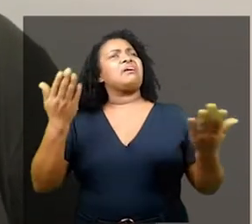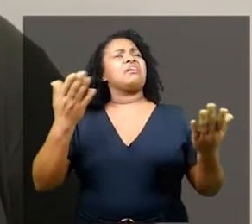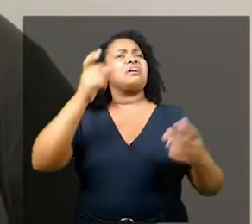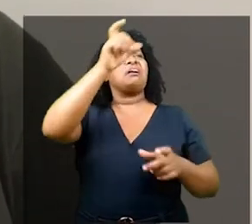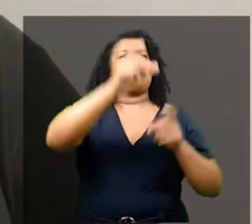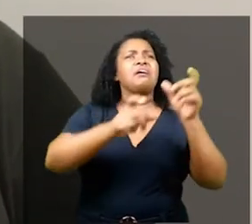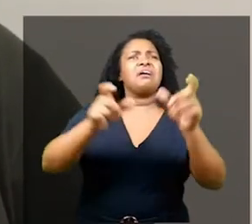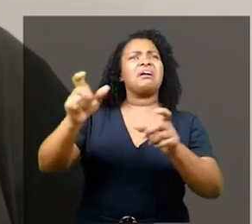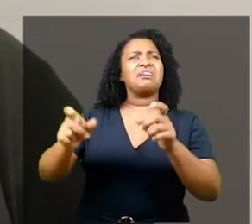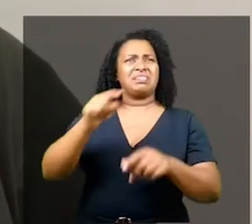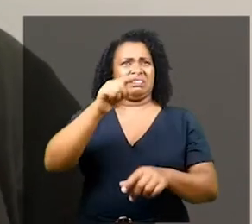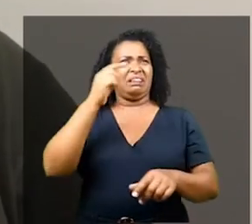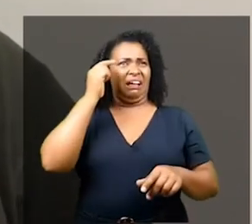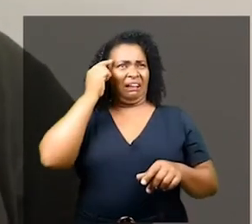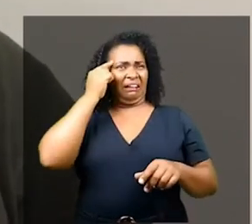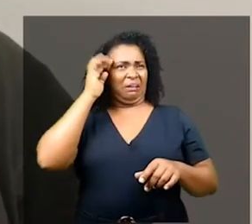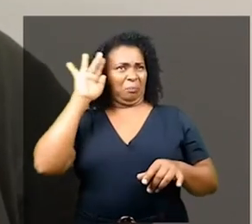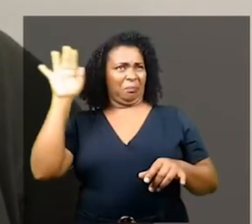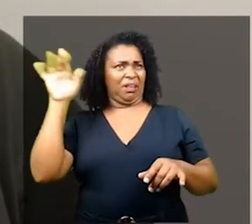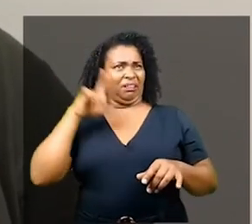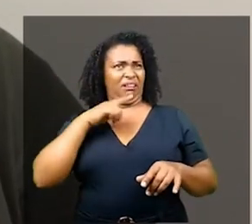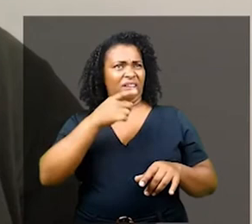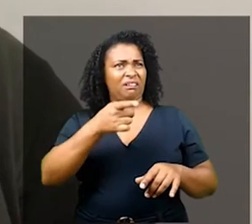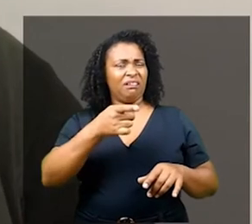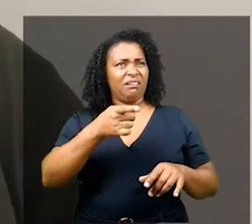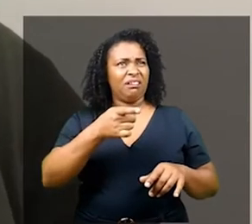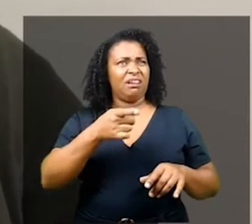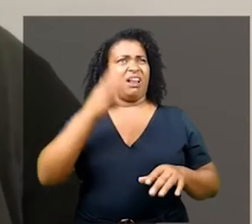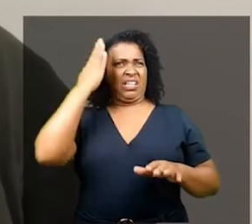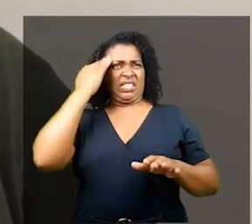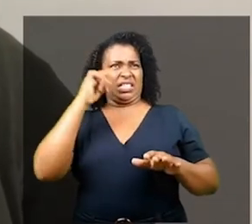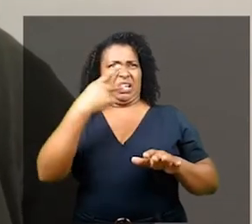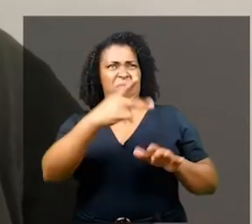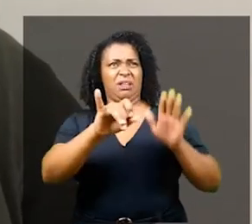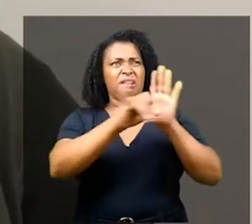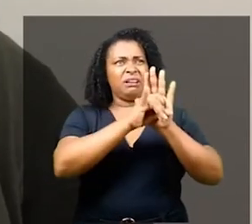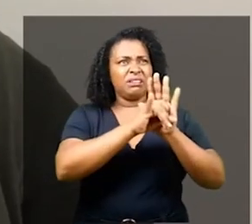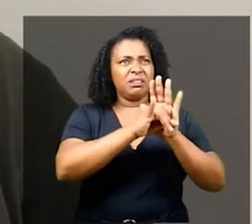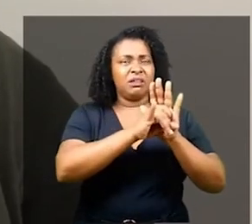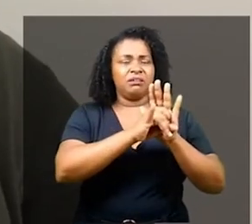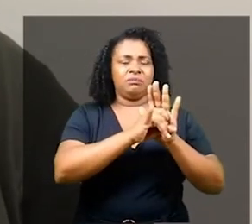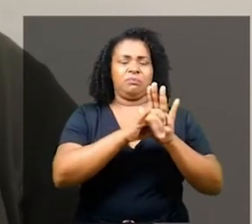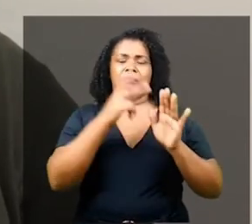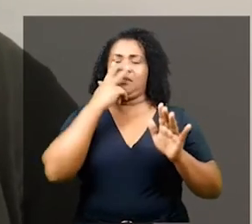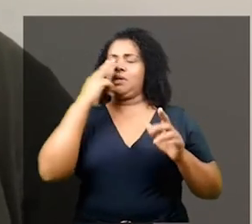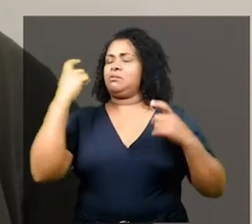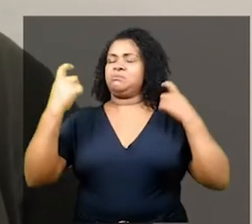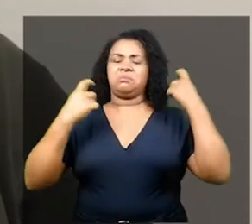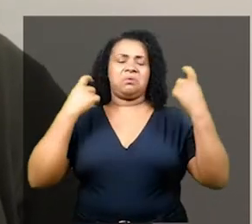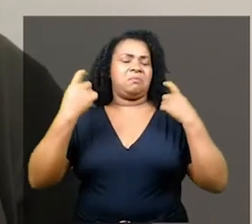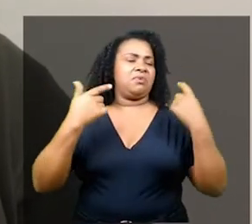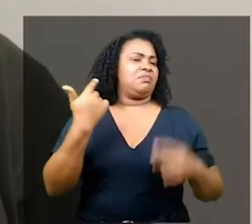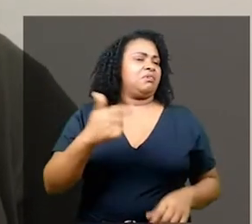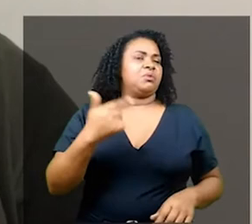se pensar e saber quem são. Um desespero para que sejam lembrados de seu legado de